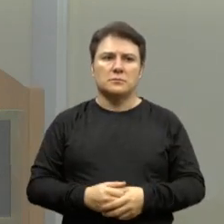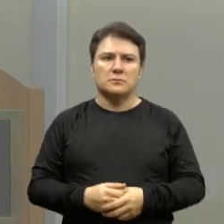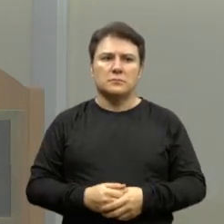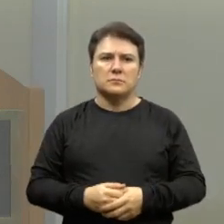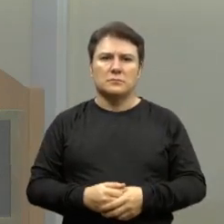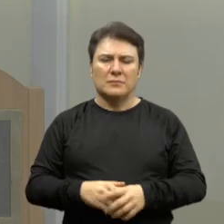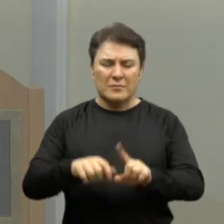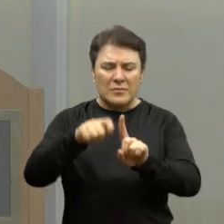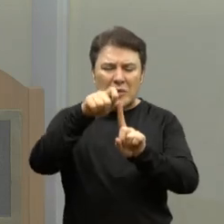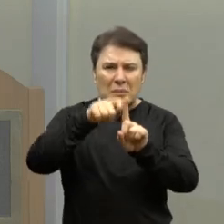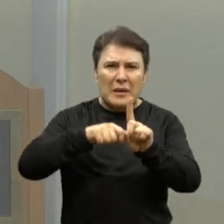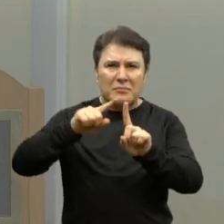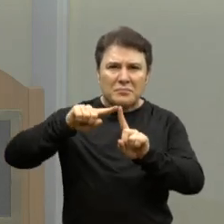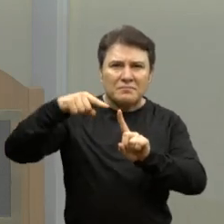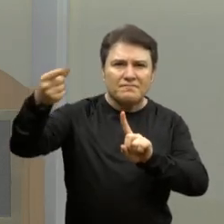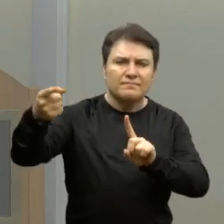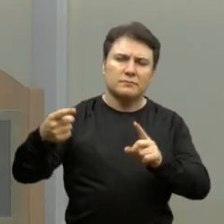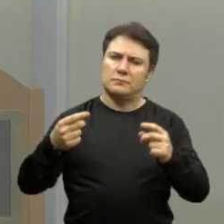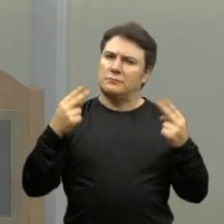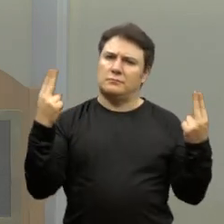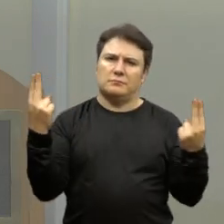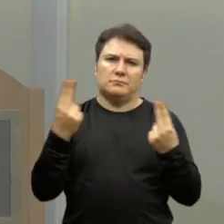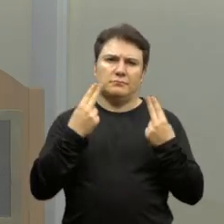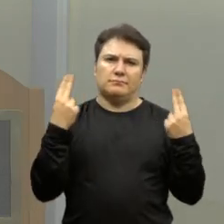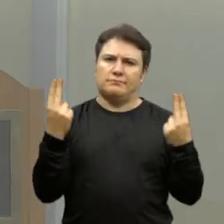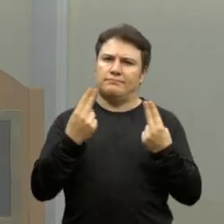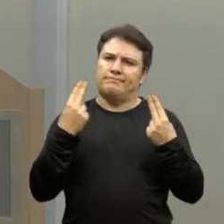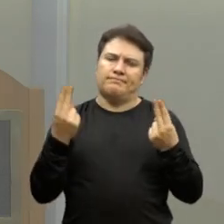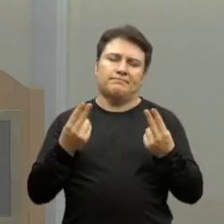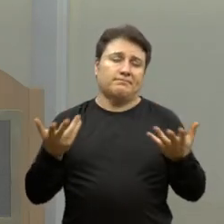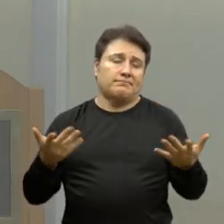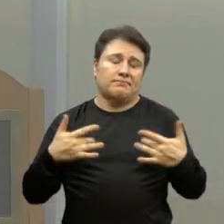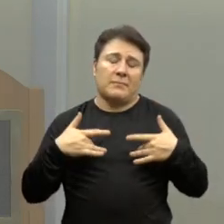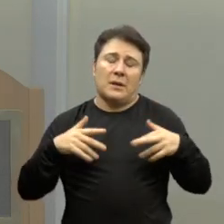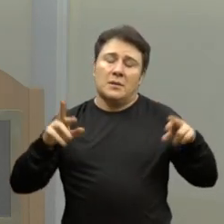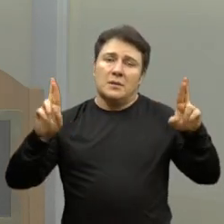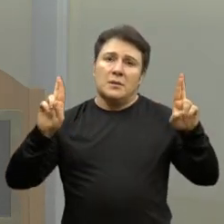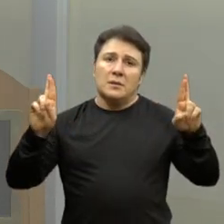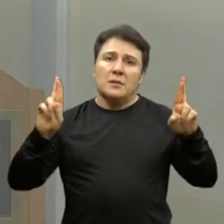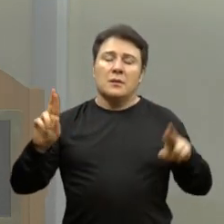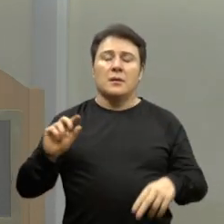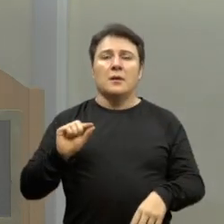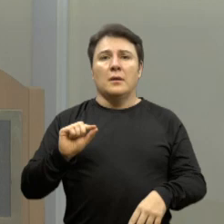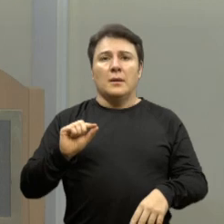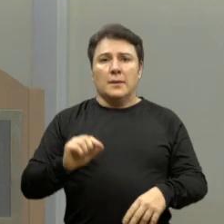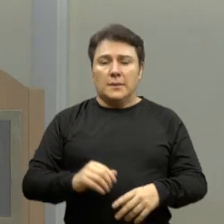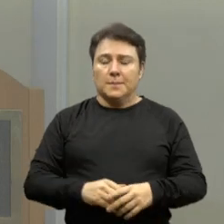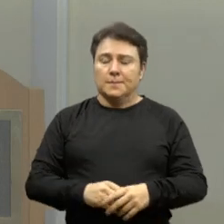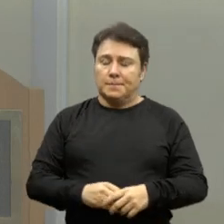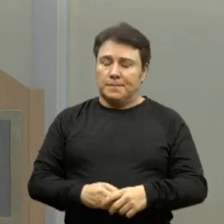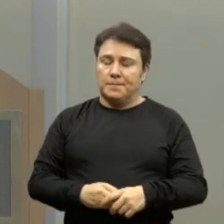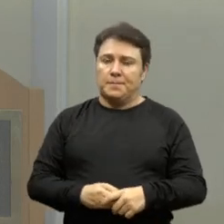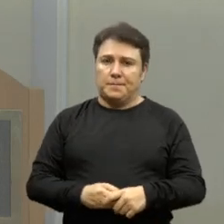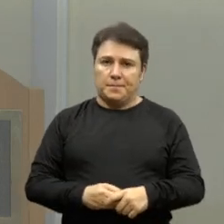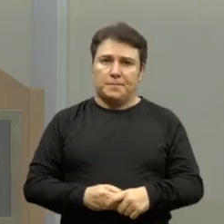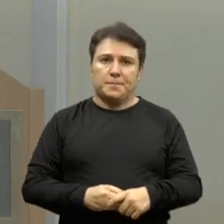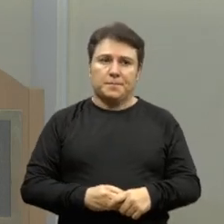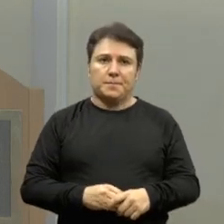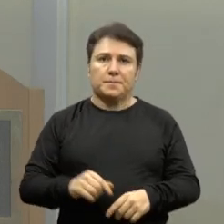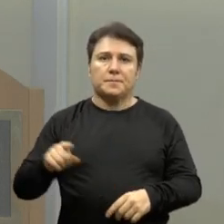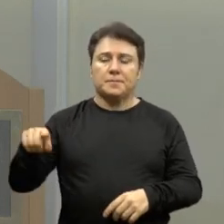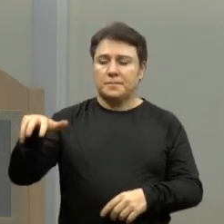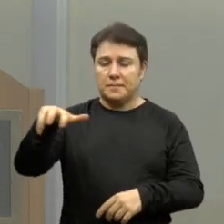Para um mês, isso aí não existe. Então, espero que a